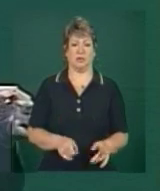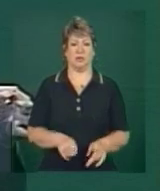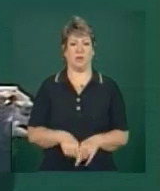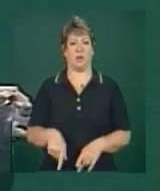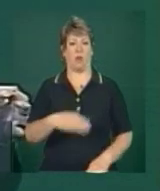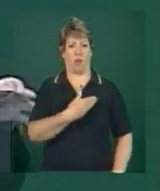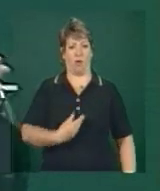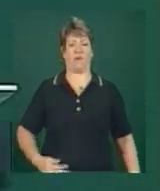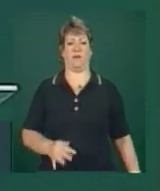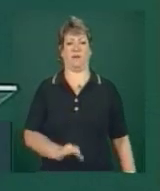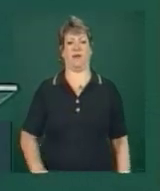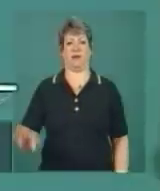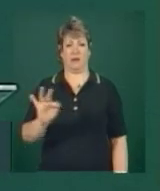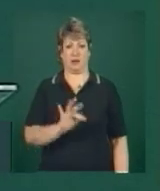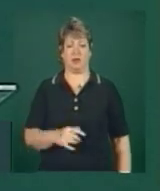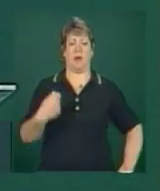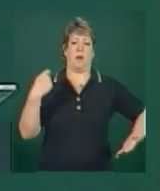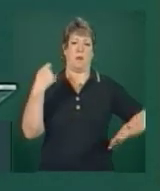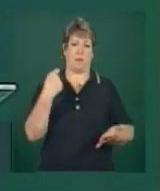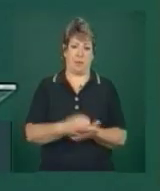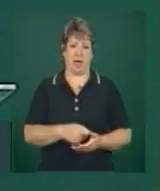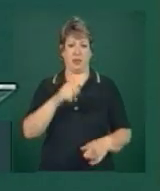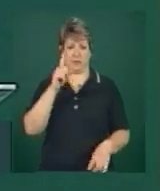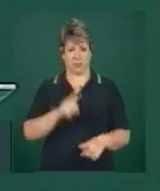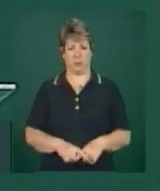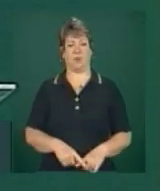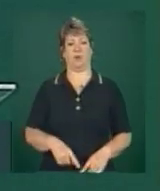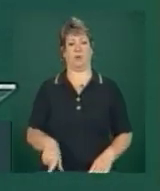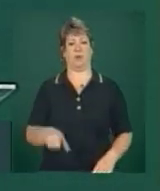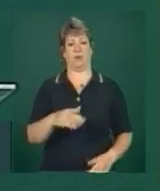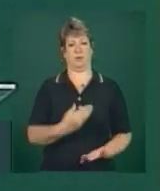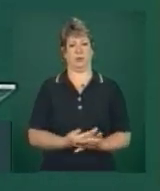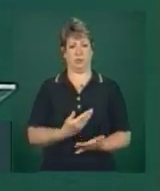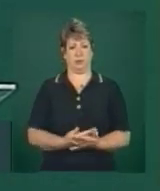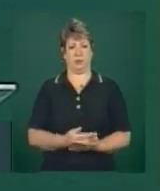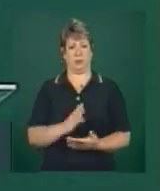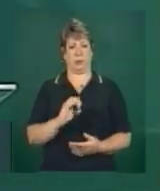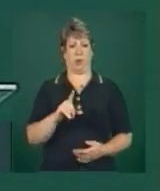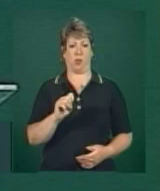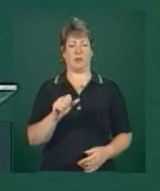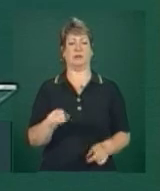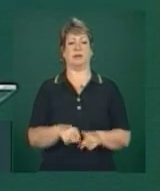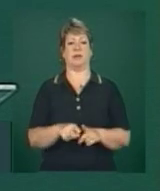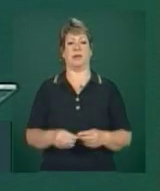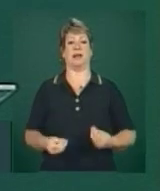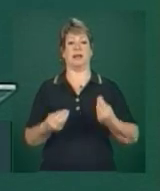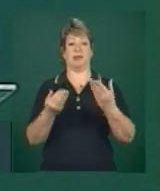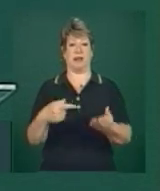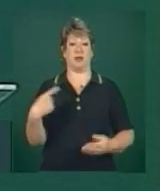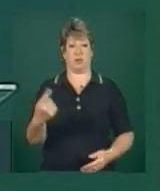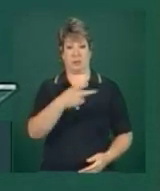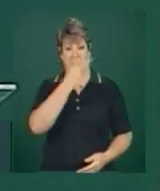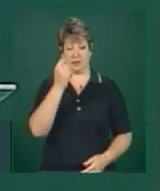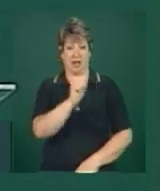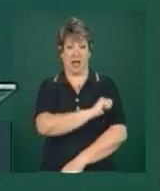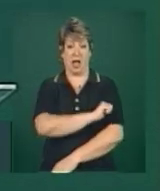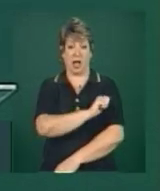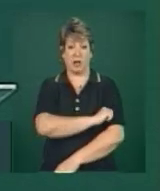integralmente a bolsa e, ao mesmo tempo, vai assegurar para os alunos selecionados